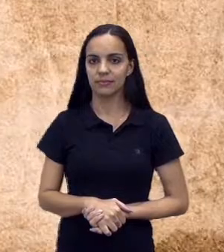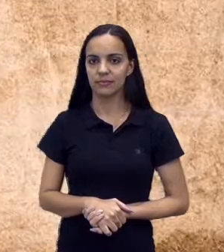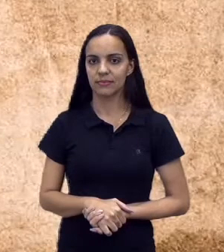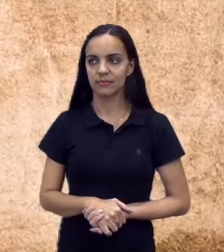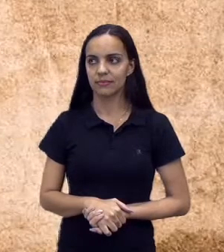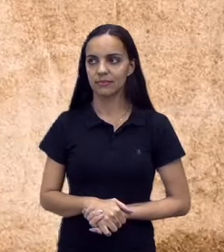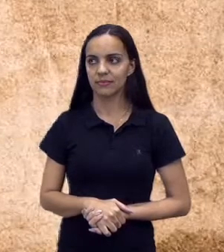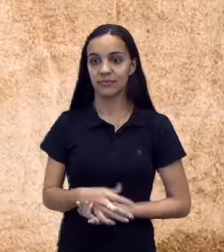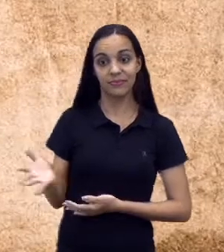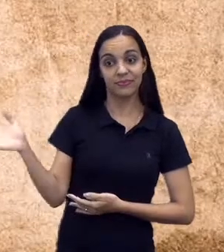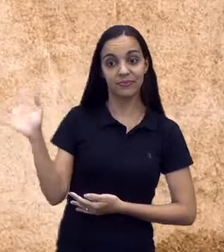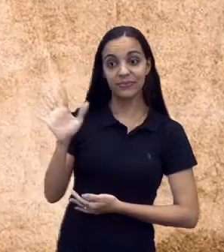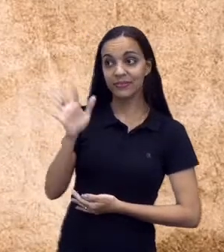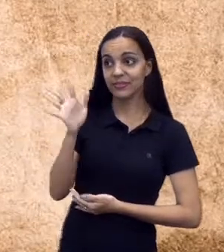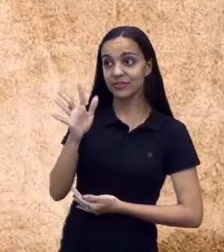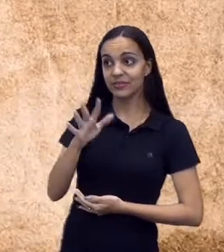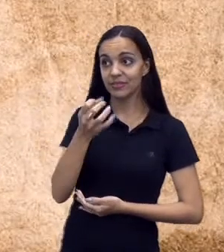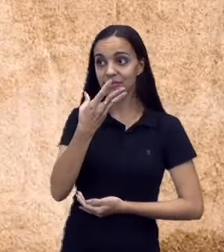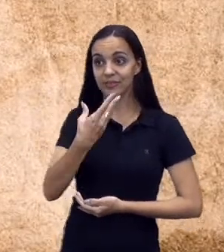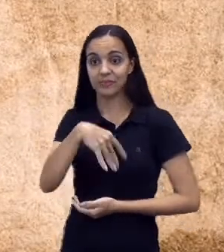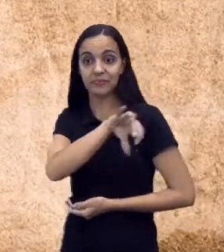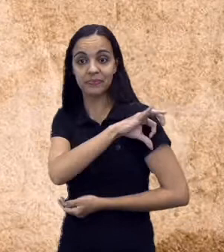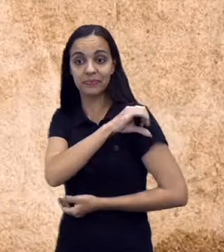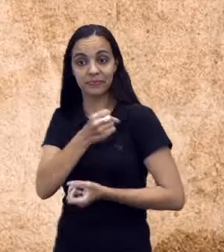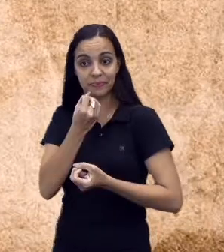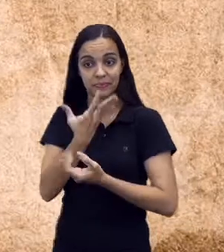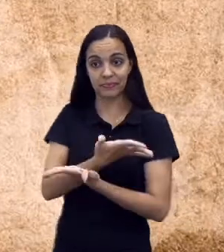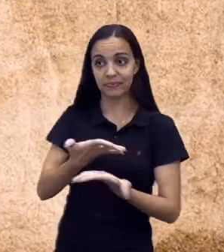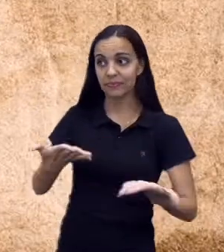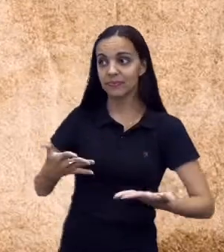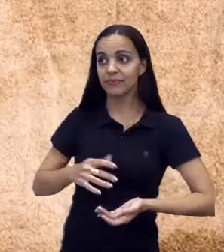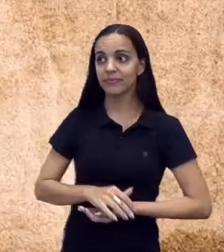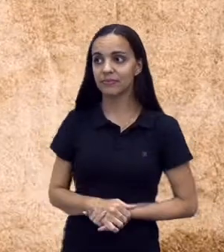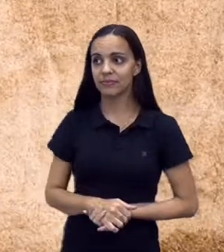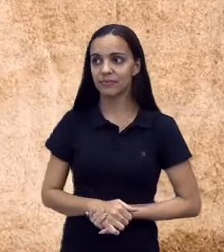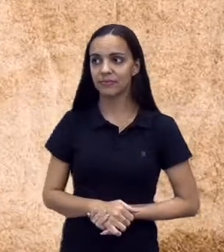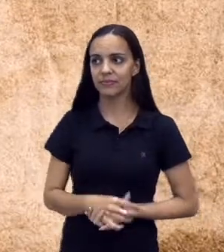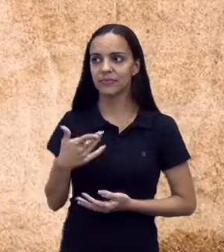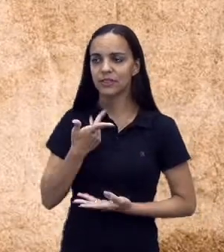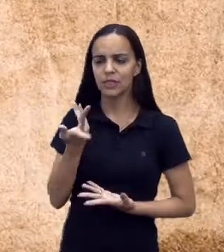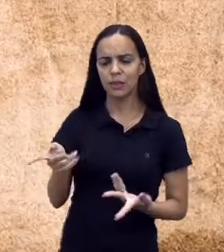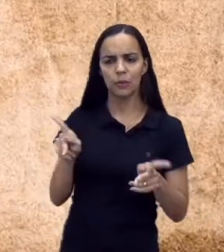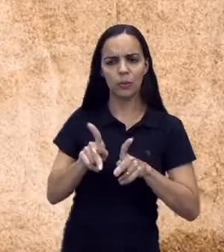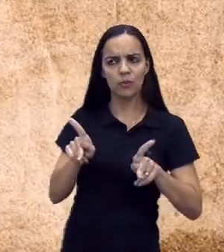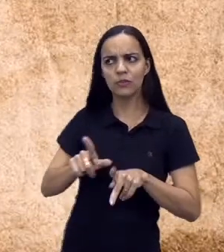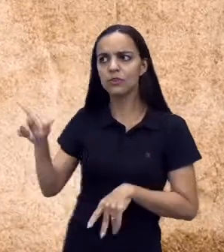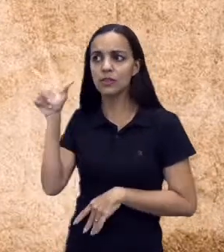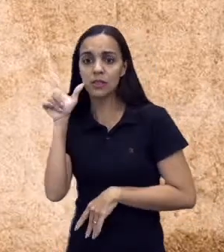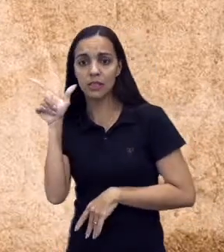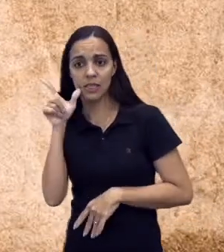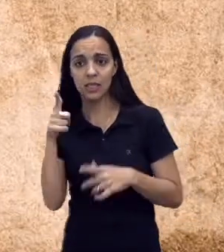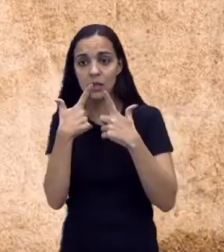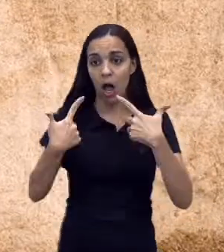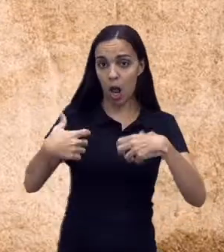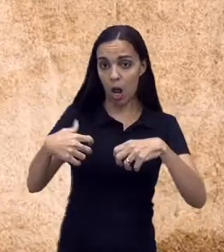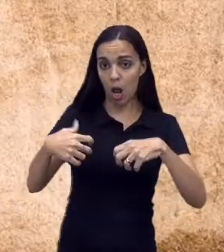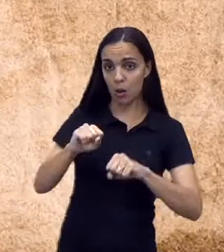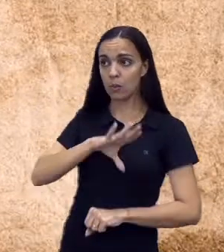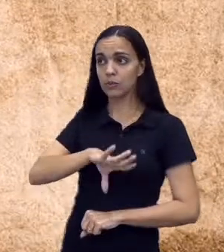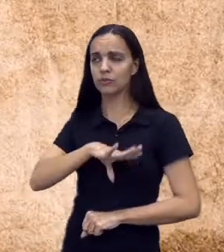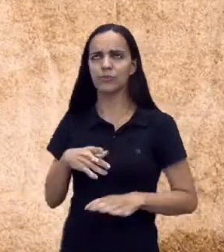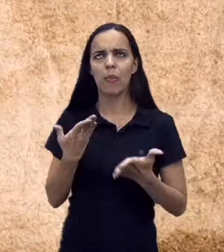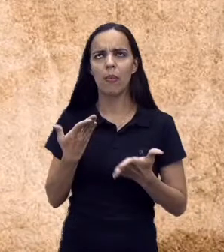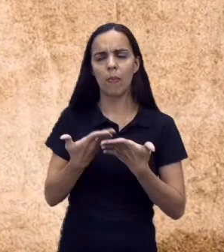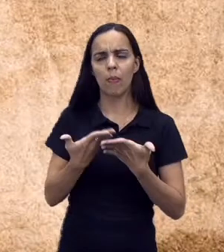E aí galera bonita do nono ano, tudo bem com vocês? Por aqui a professora Letícia de Língua Portuguesa. Na